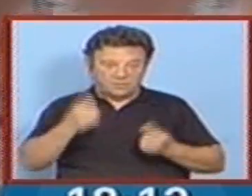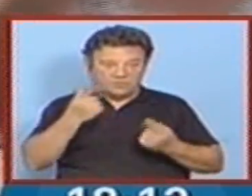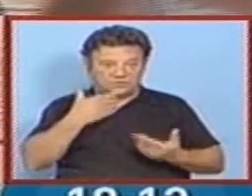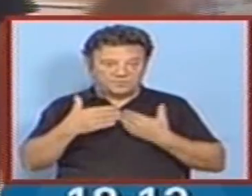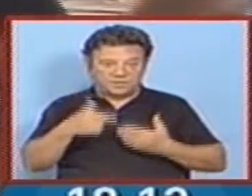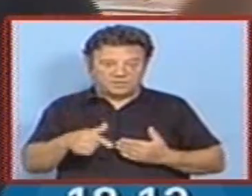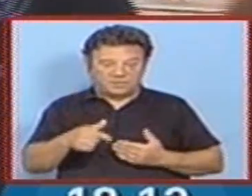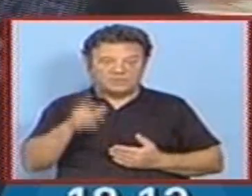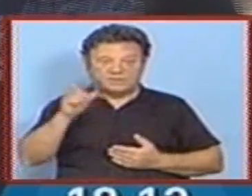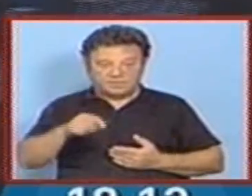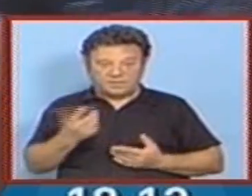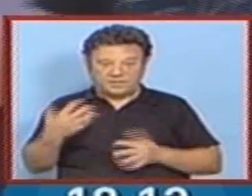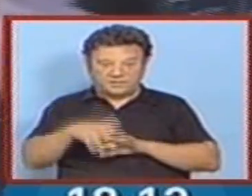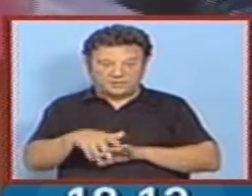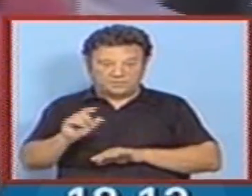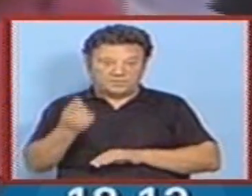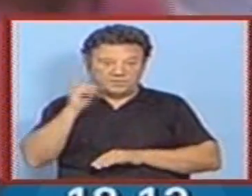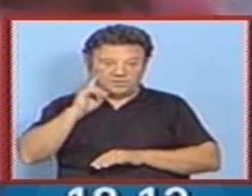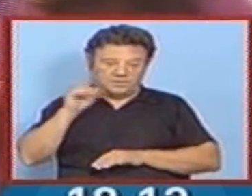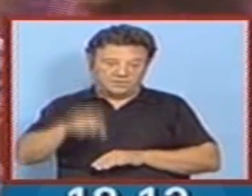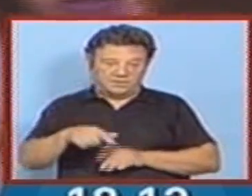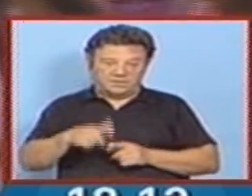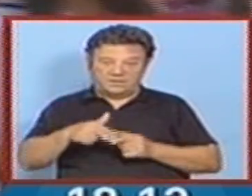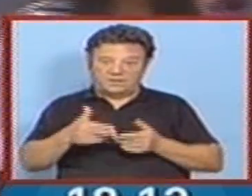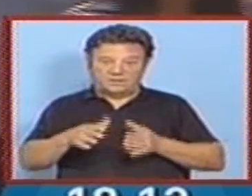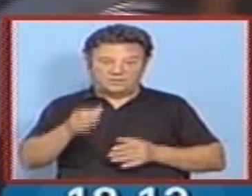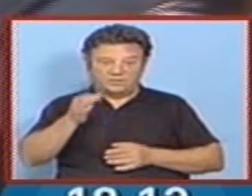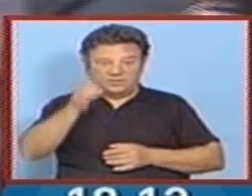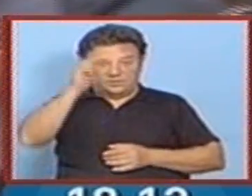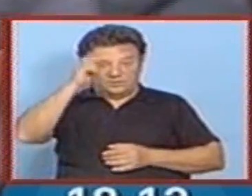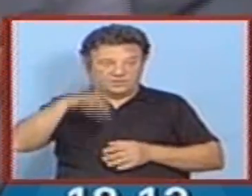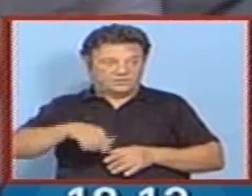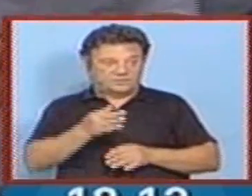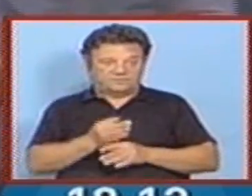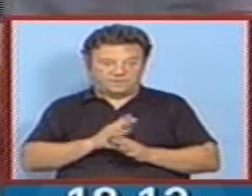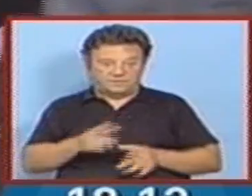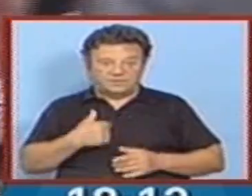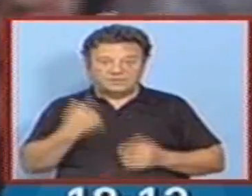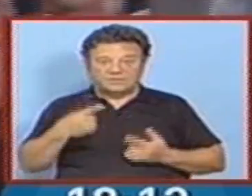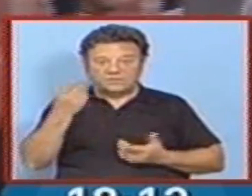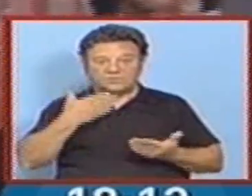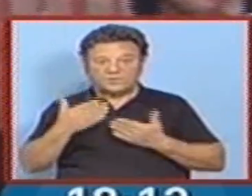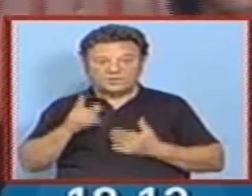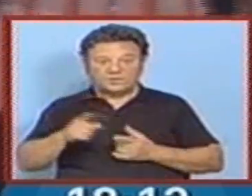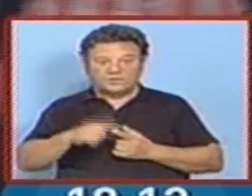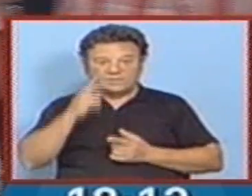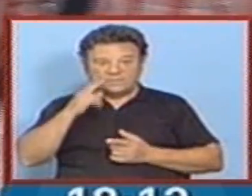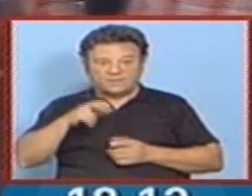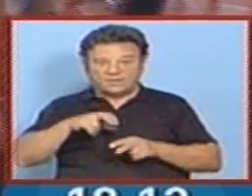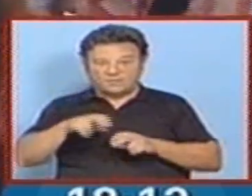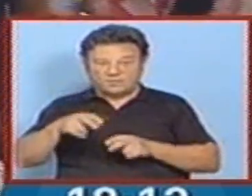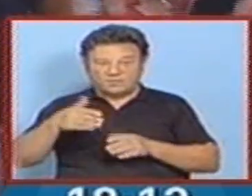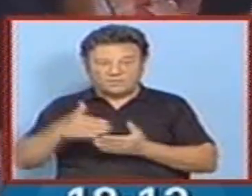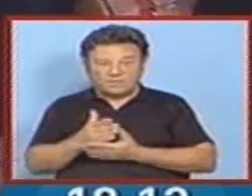solene das festas, vamos ter um espetáculo de videomapping, tentando inserir um pouquinho as novas tecnologias com a tradição que